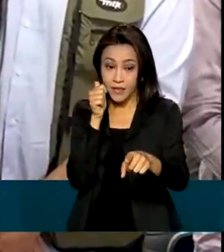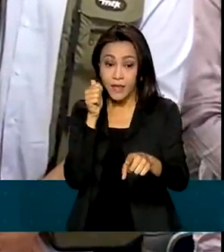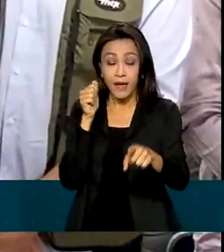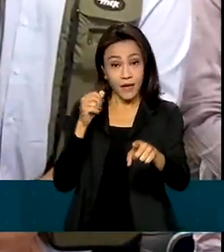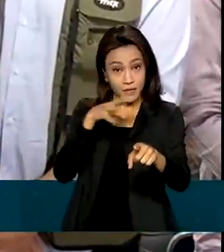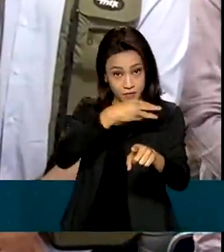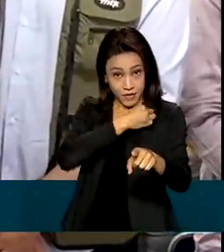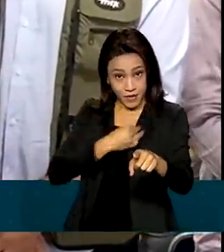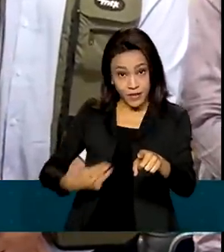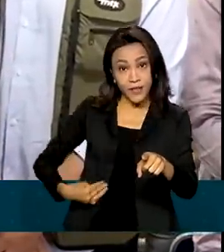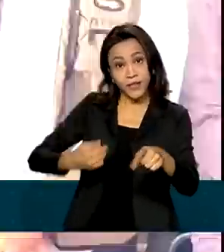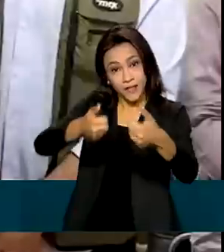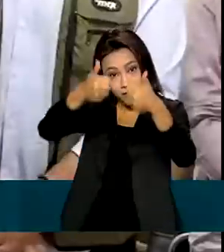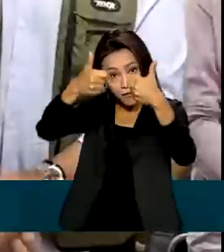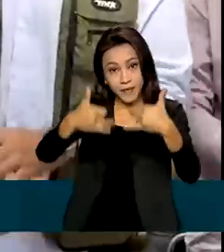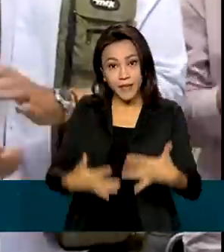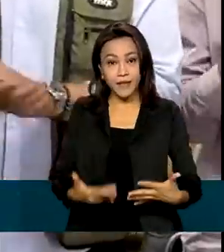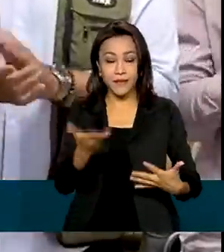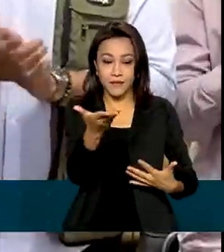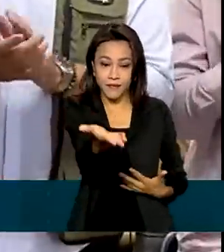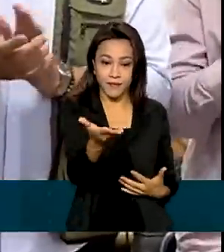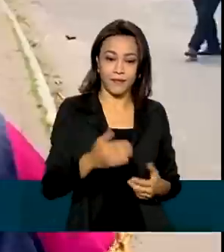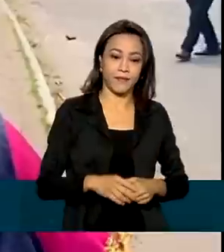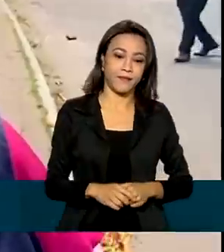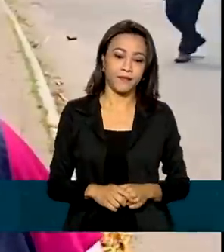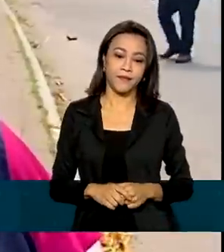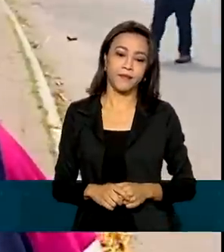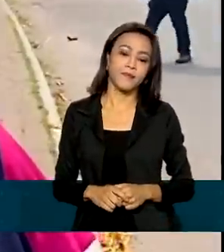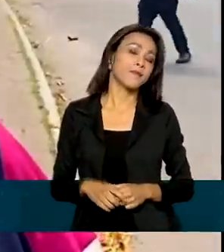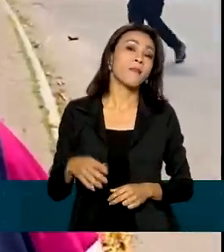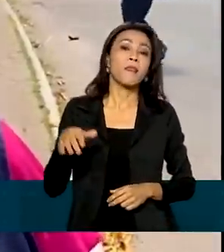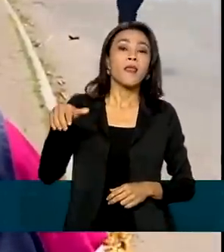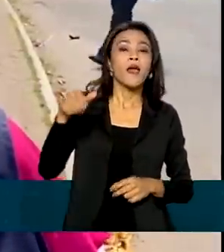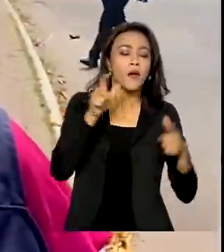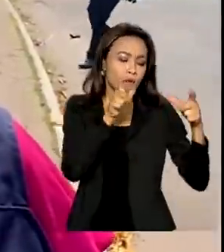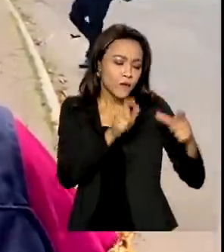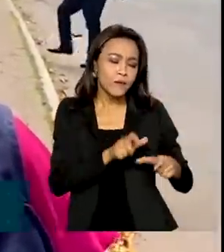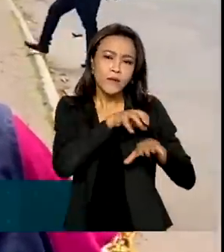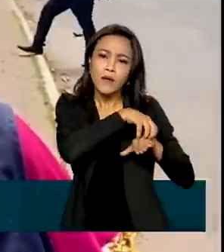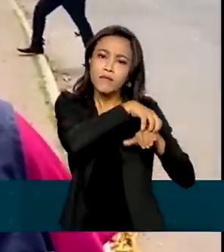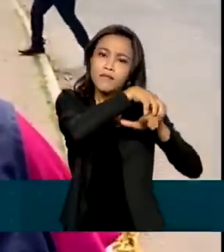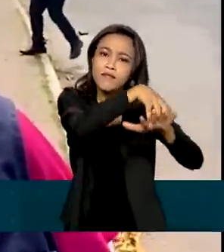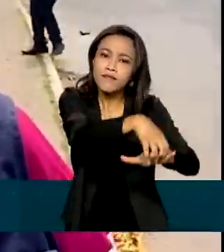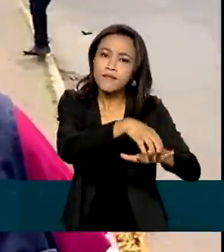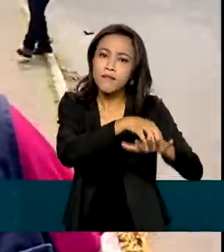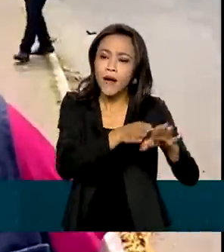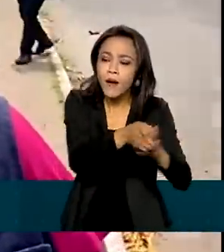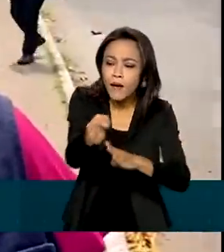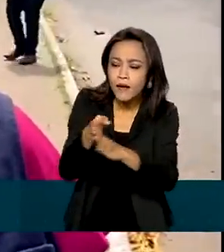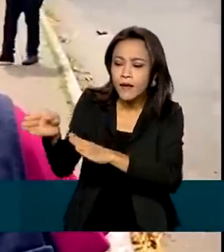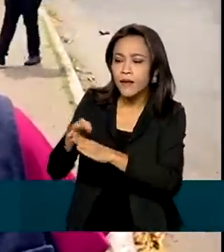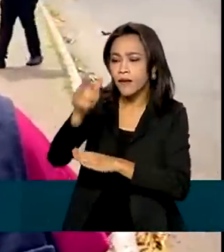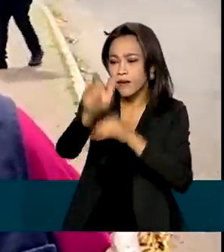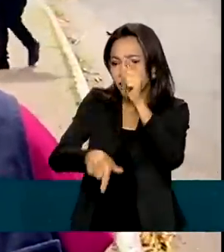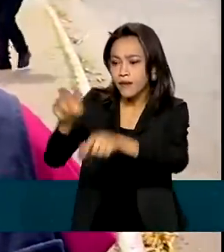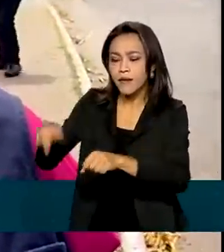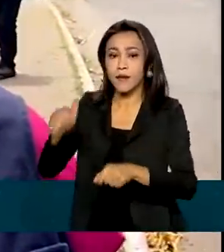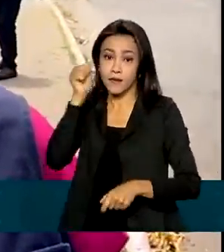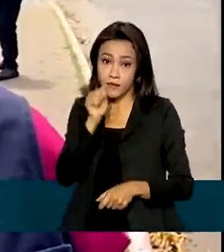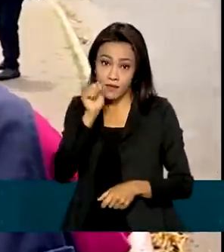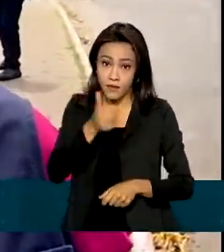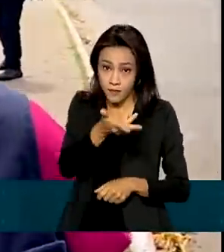Família e dos Direitos Humanos, Cristiane Brito. É um espaço para ajudar a mulher marajoara a empreender, mas também um espaço de acolhimento.